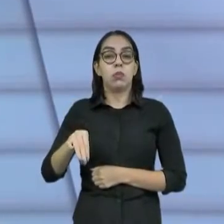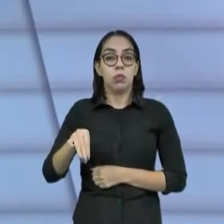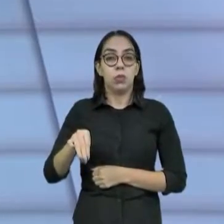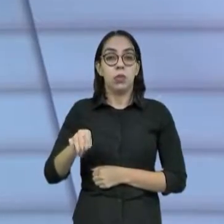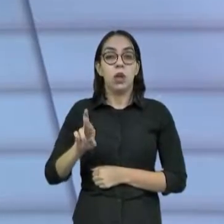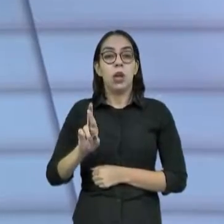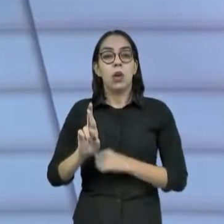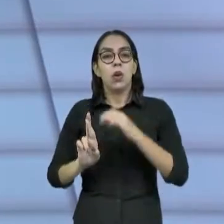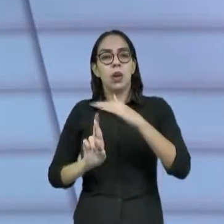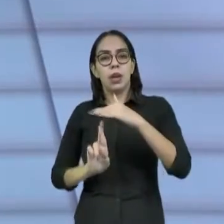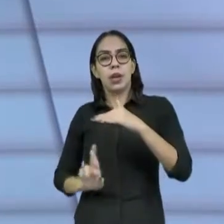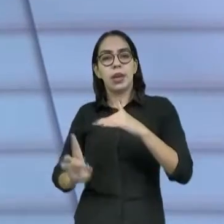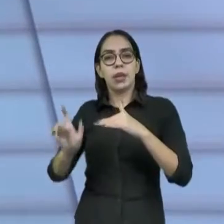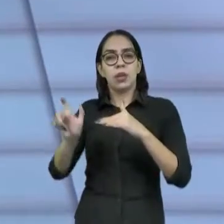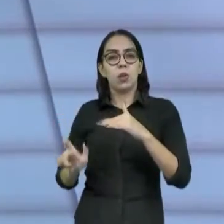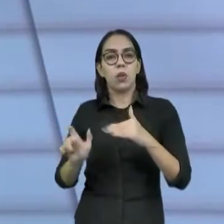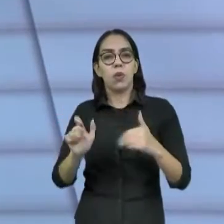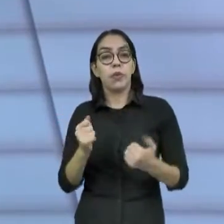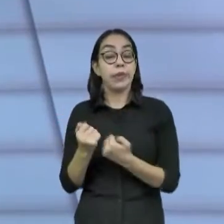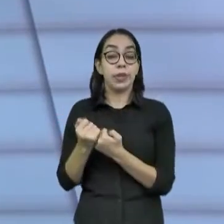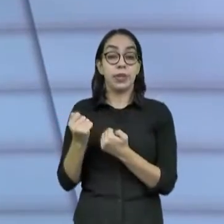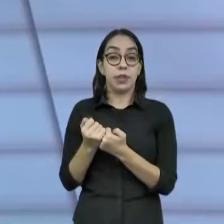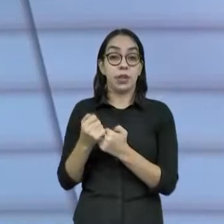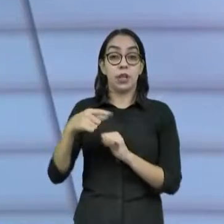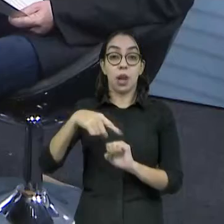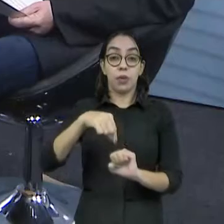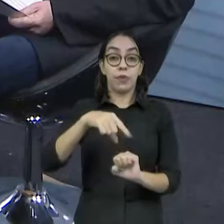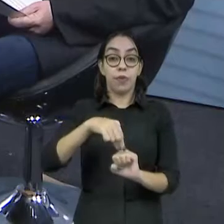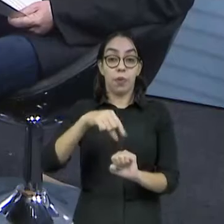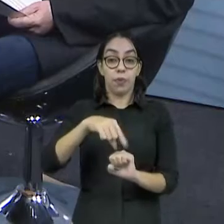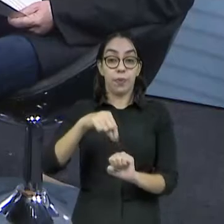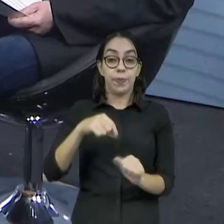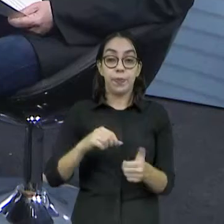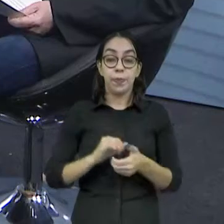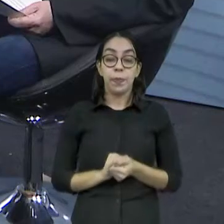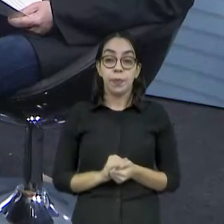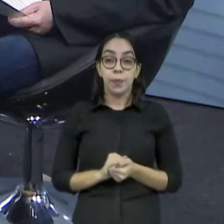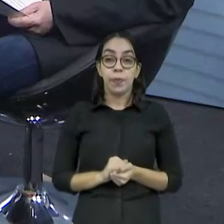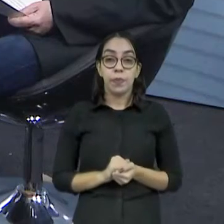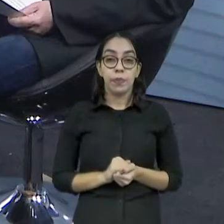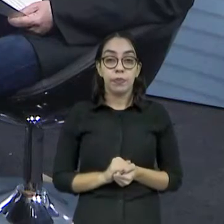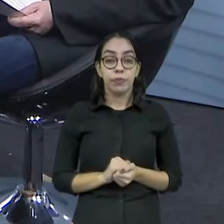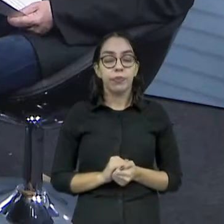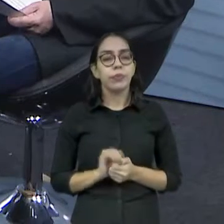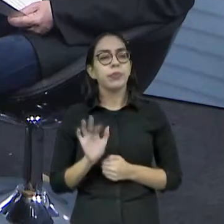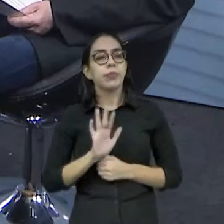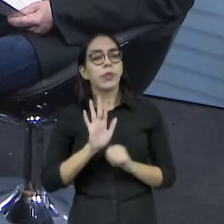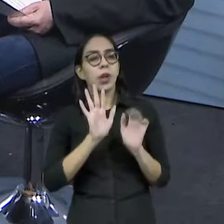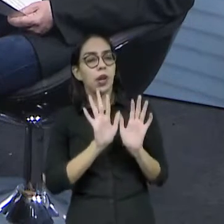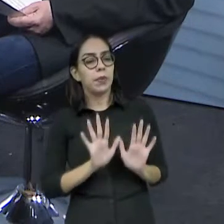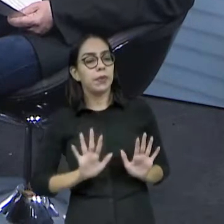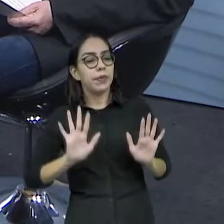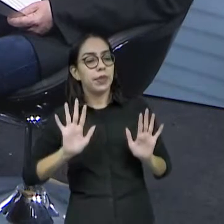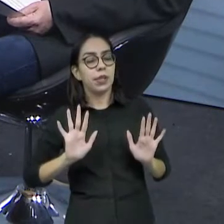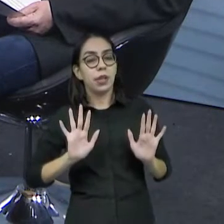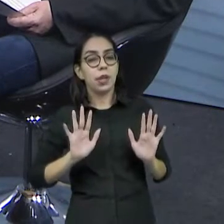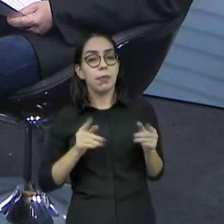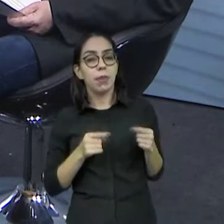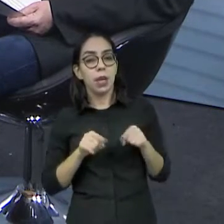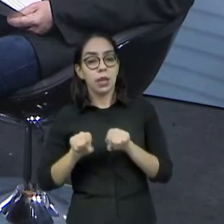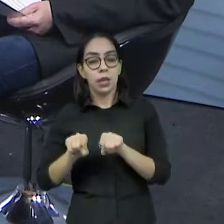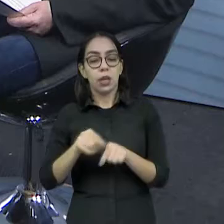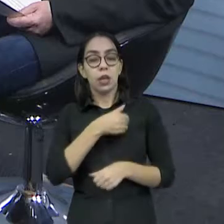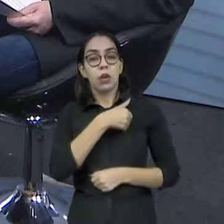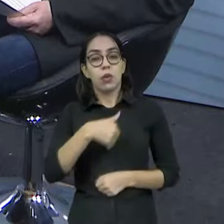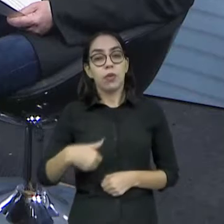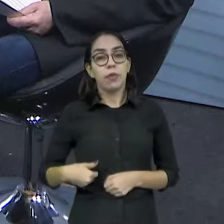também compõe esse grupo. A Unifor, a Federal, inclusive, está em parceria com o governo no